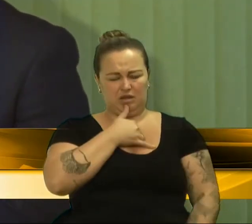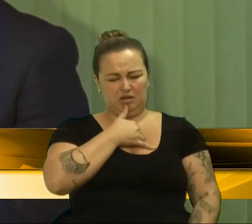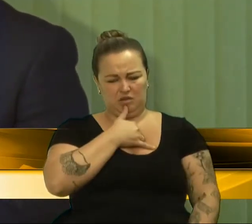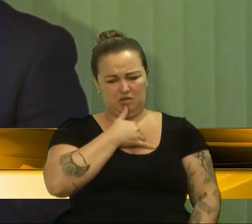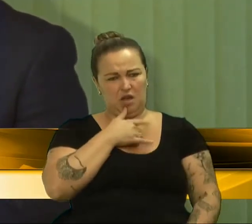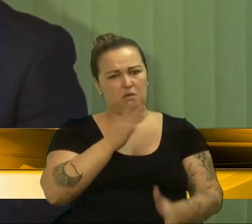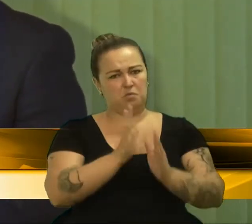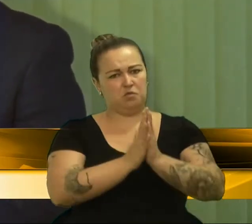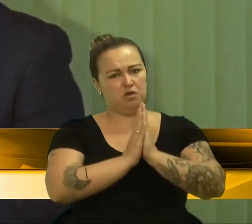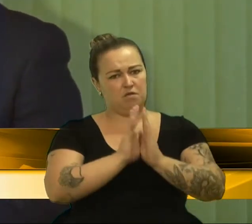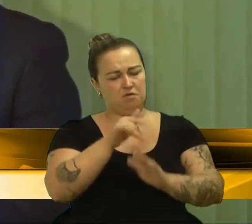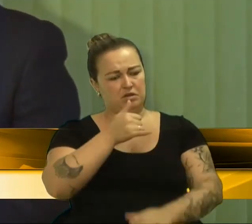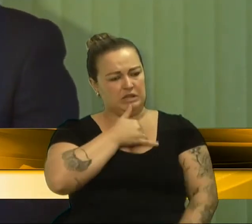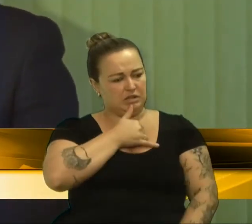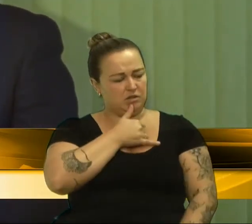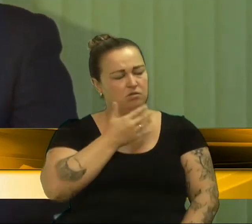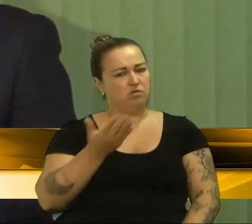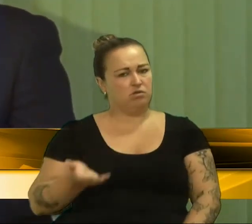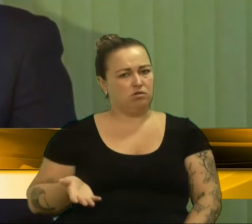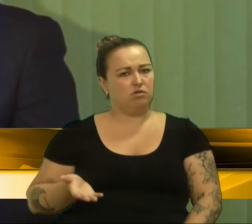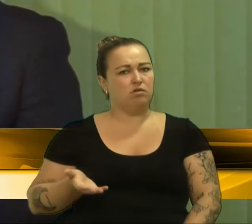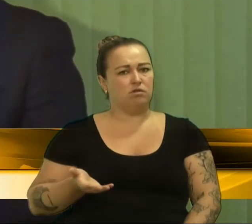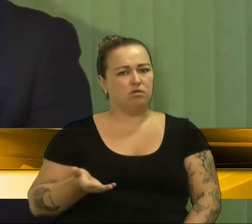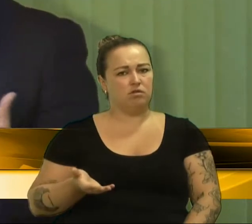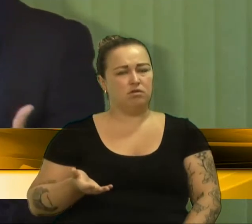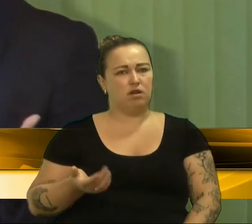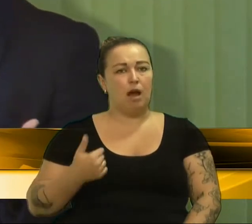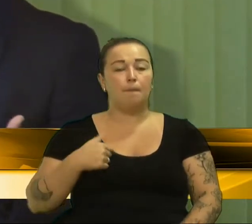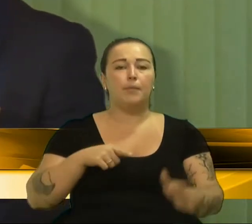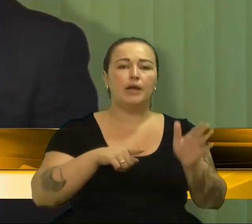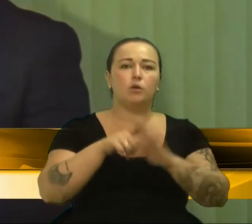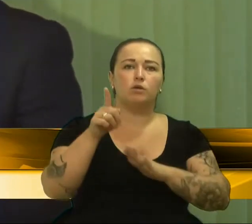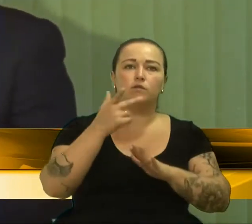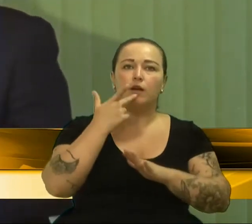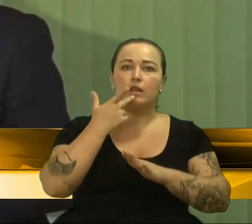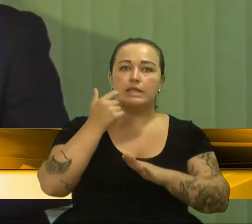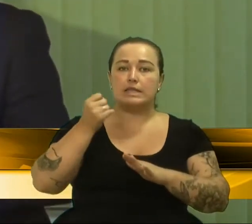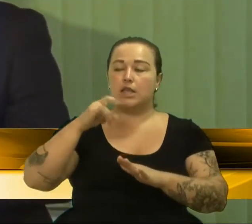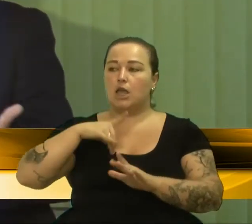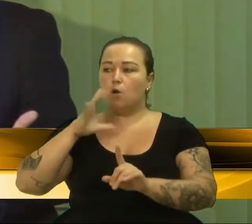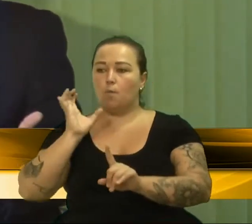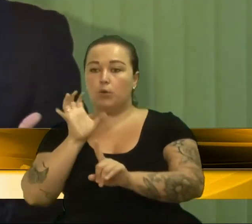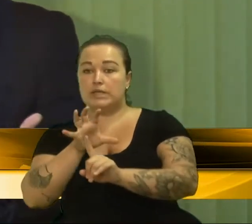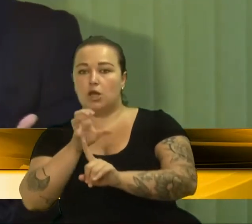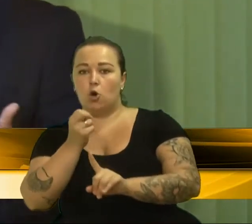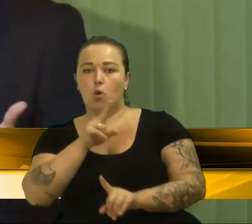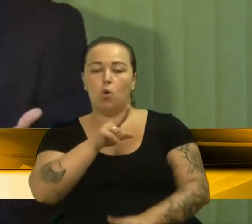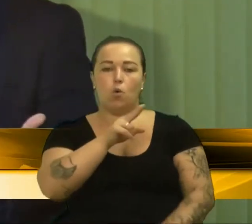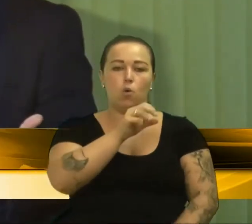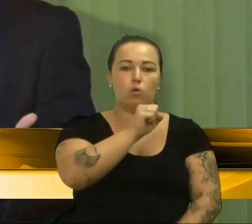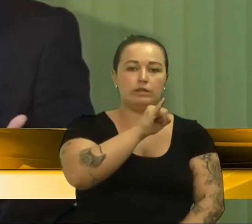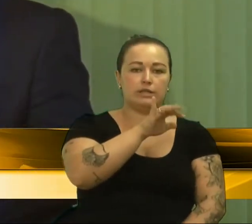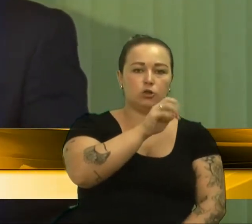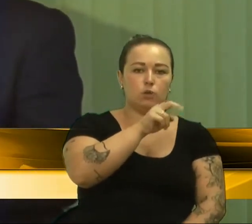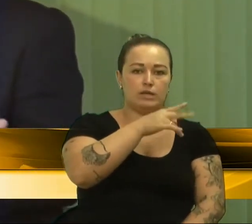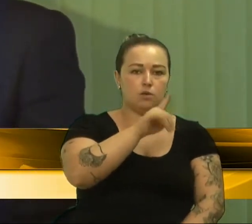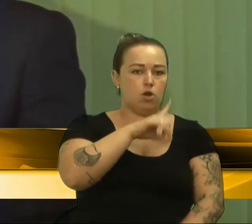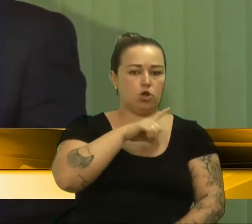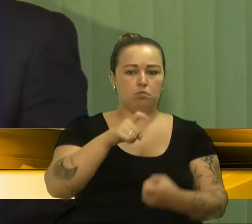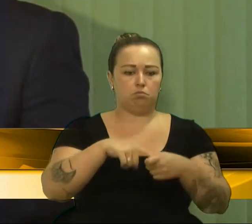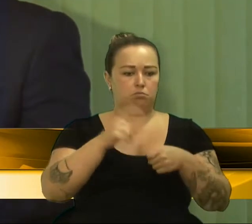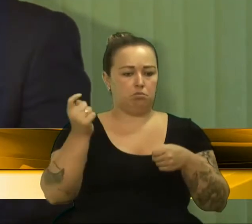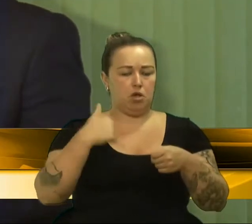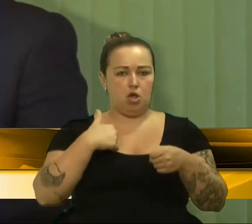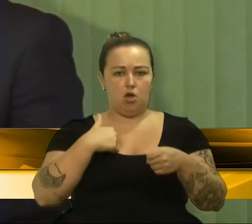Sinceramente, eu lamento. Porque, assim, a pergunta do repórter foi se eu era oposição ou situação. Eu não sou um independente, eu sou um